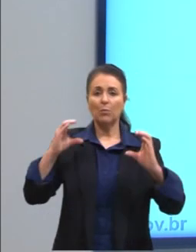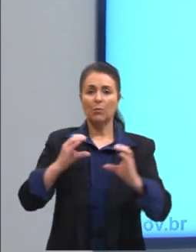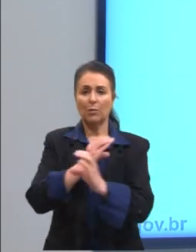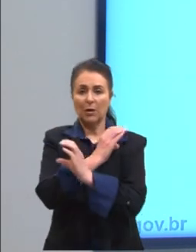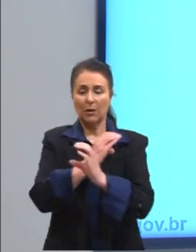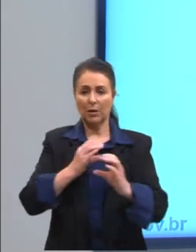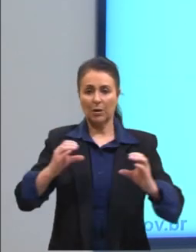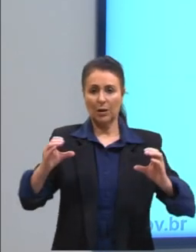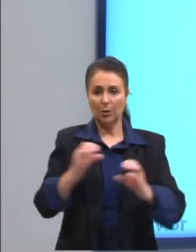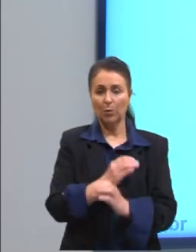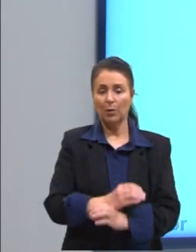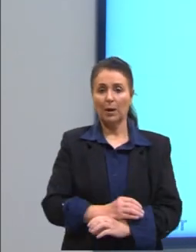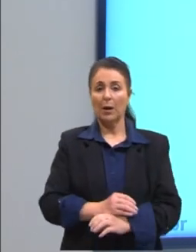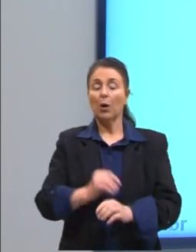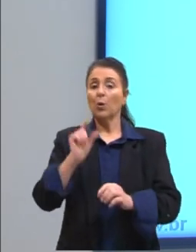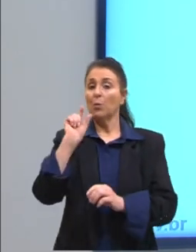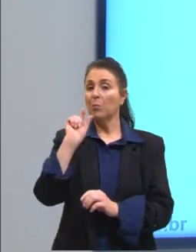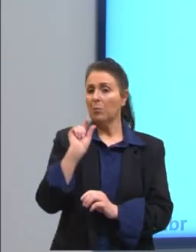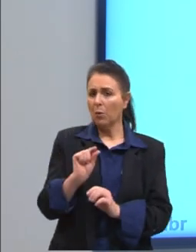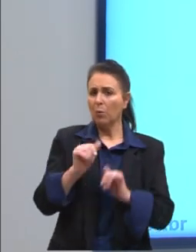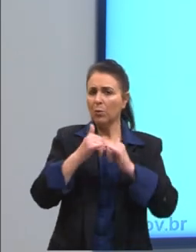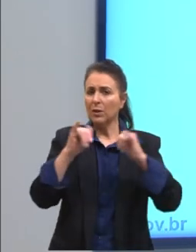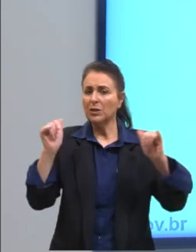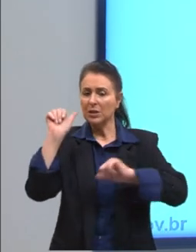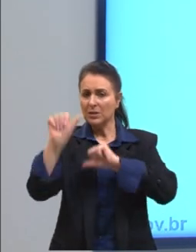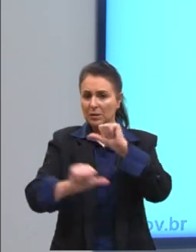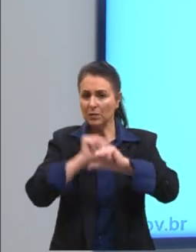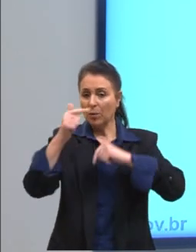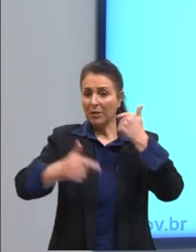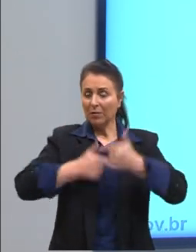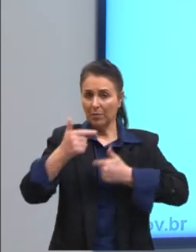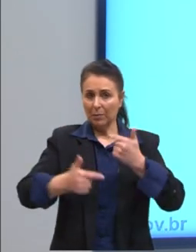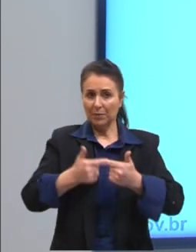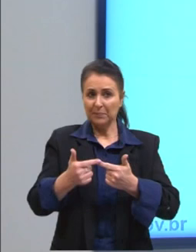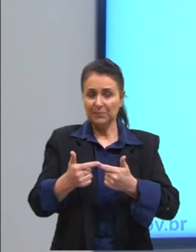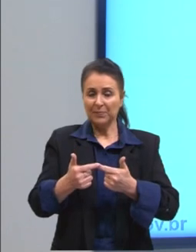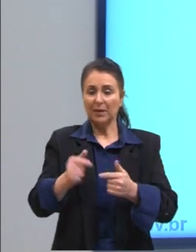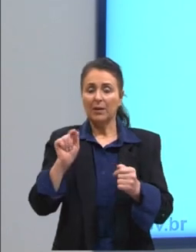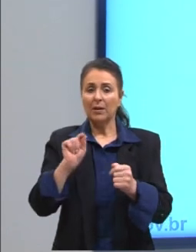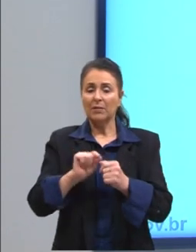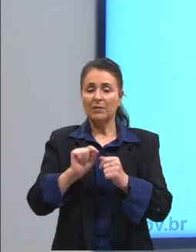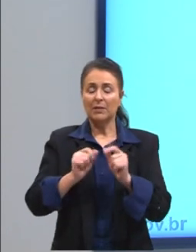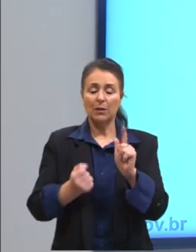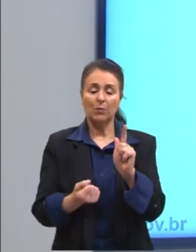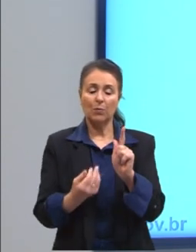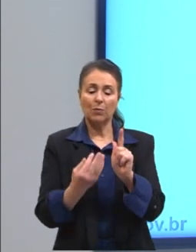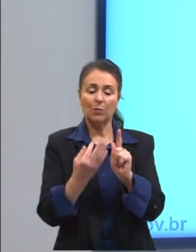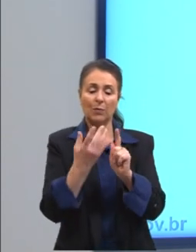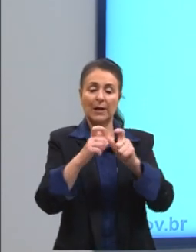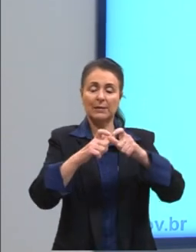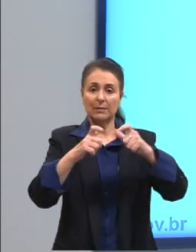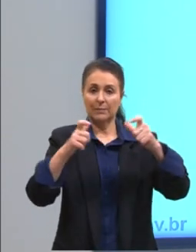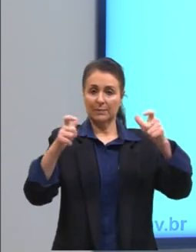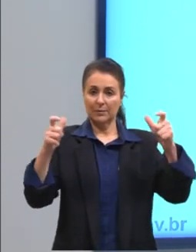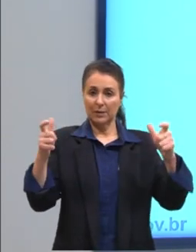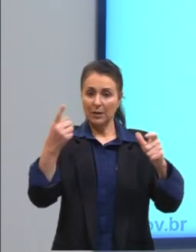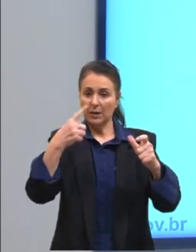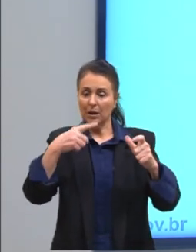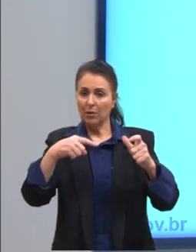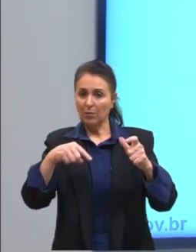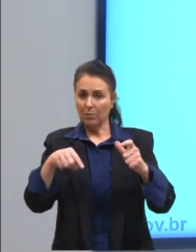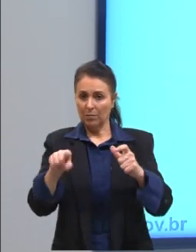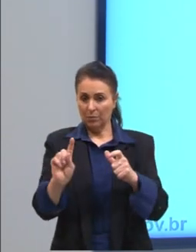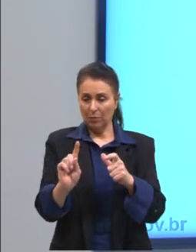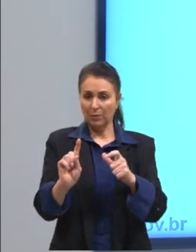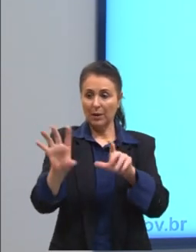parte dessa energia pode ser transformada em trabalho, fazendo o gás expandir, e a outra parte